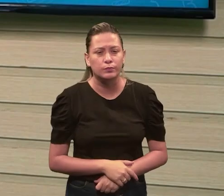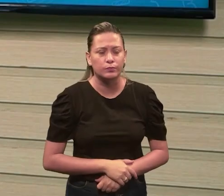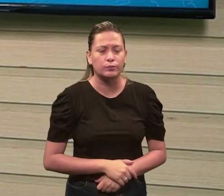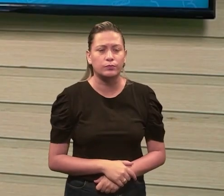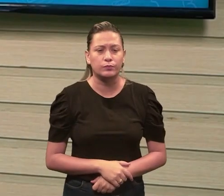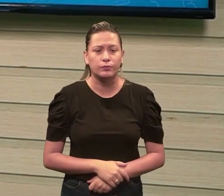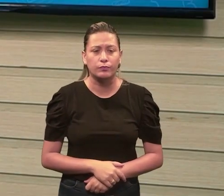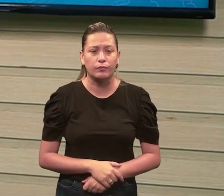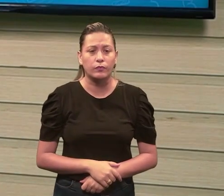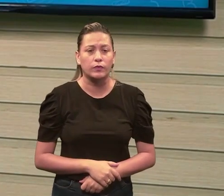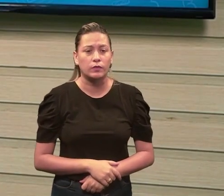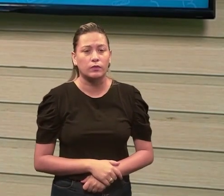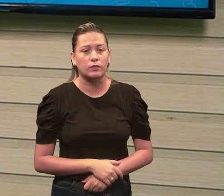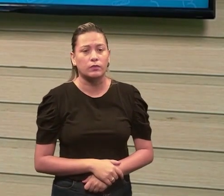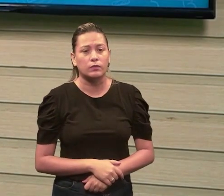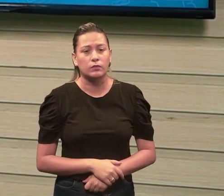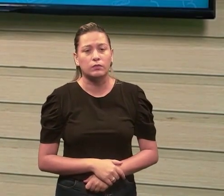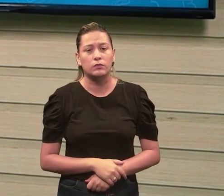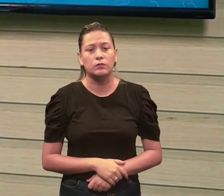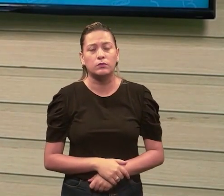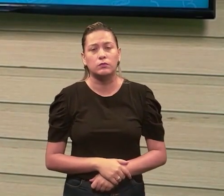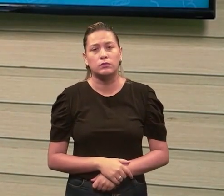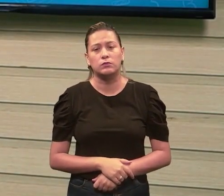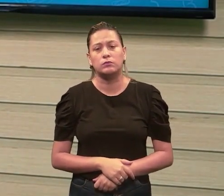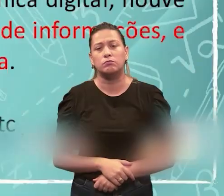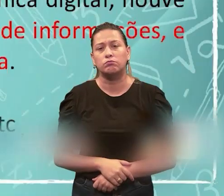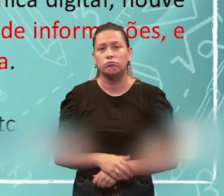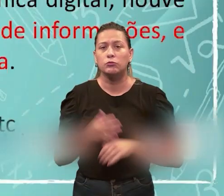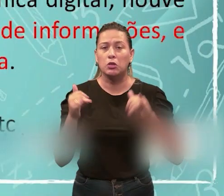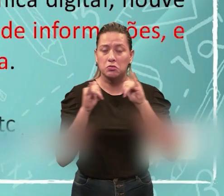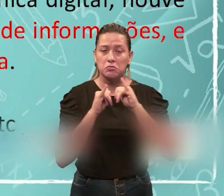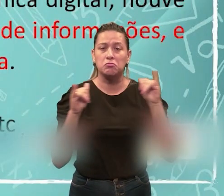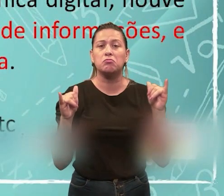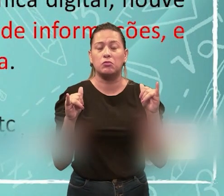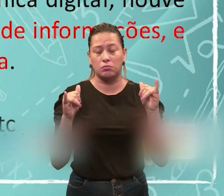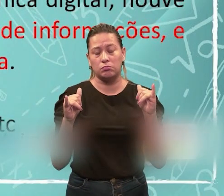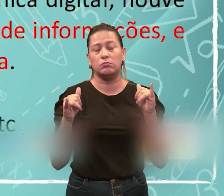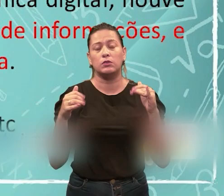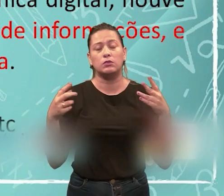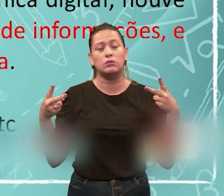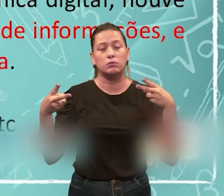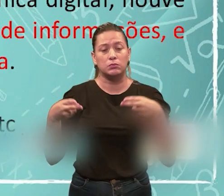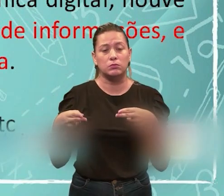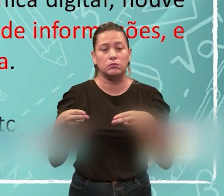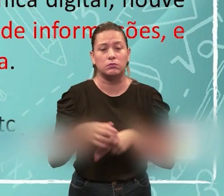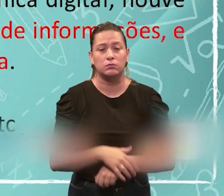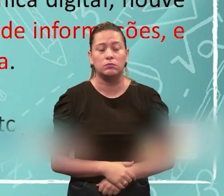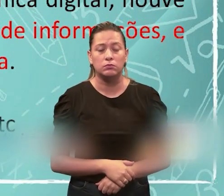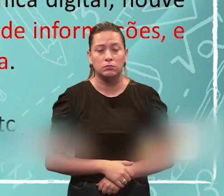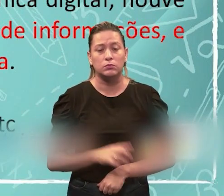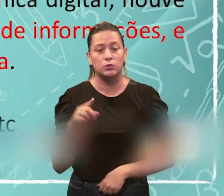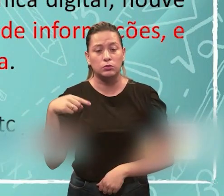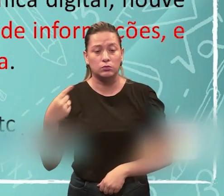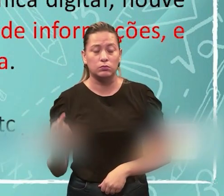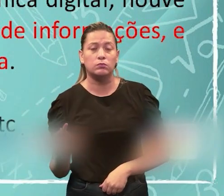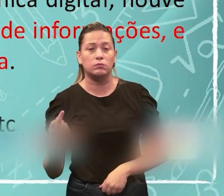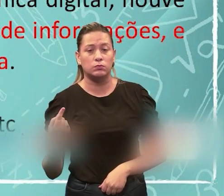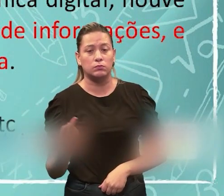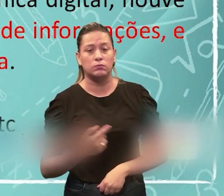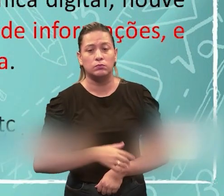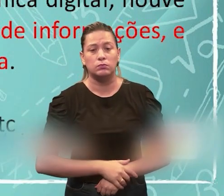essas mesmas informações, tá? Outra coisa importante que vale frisar aqui, que